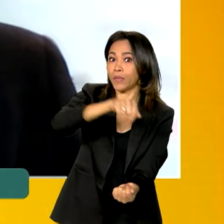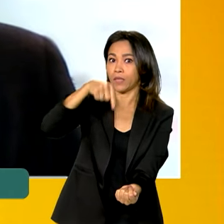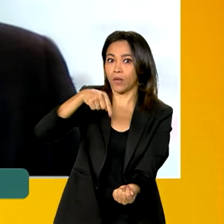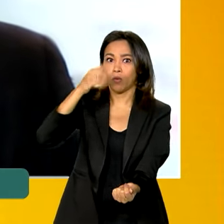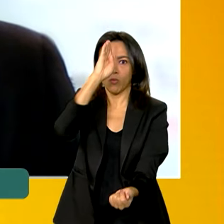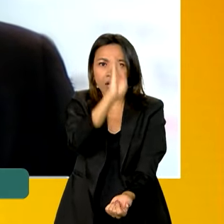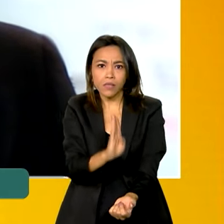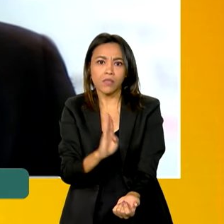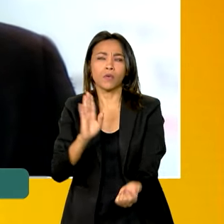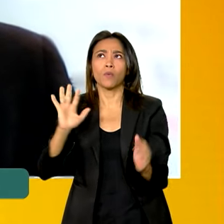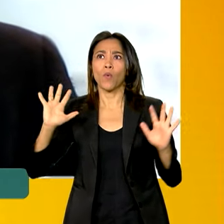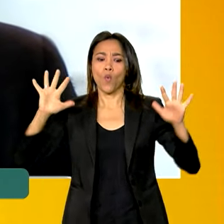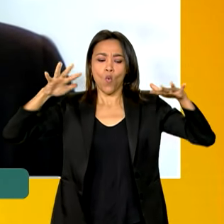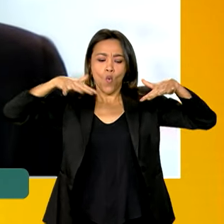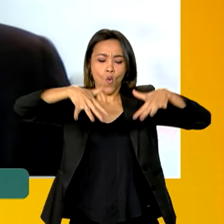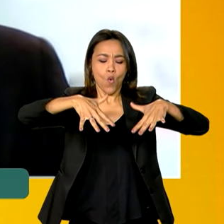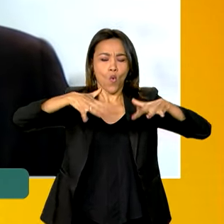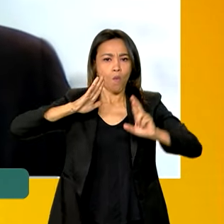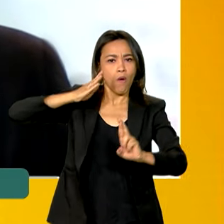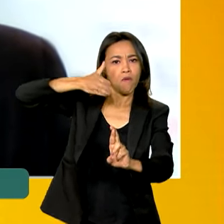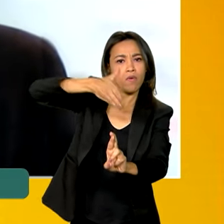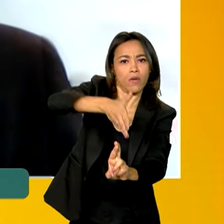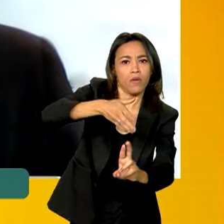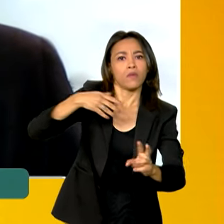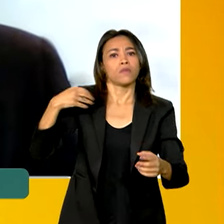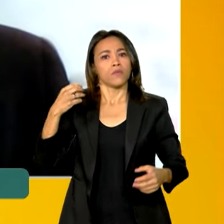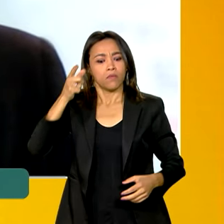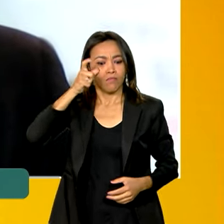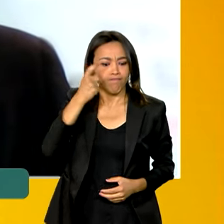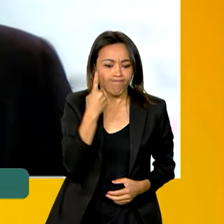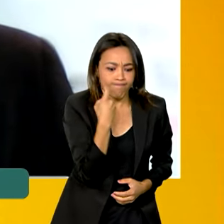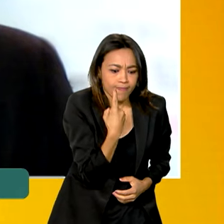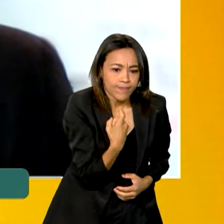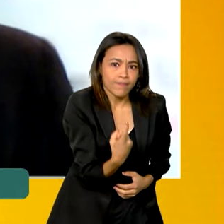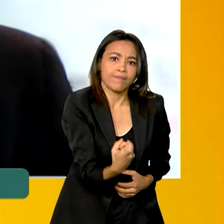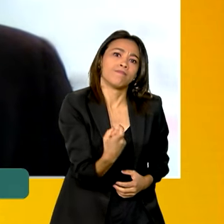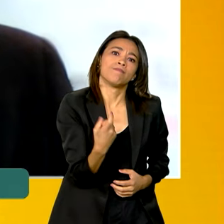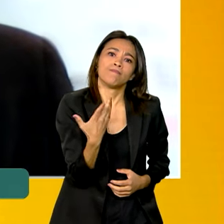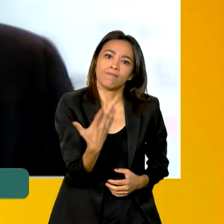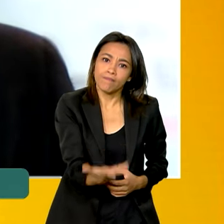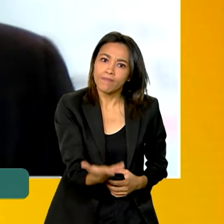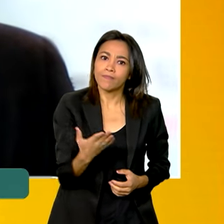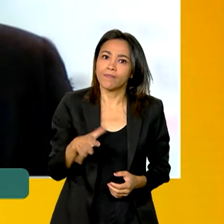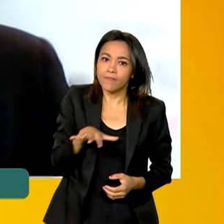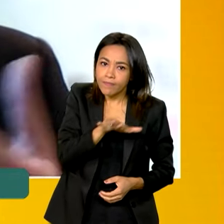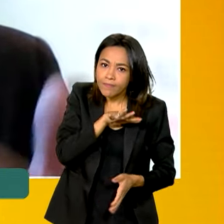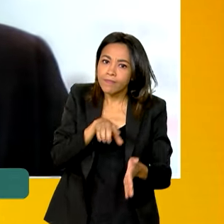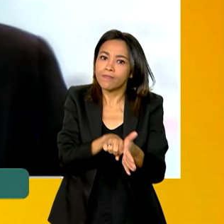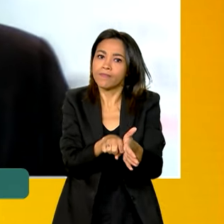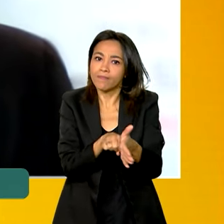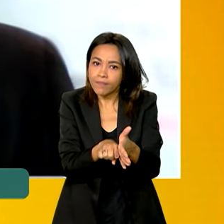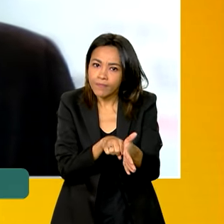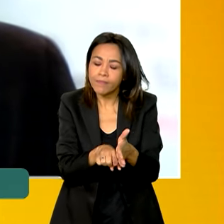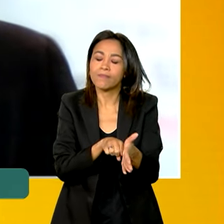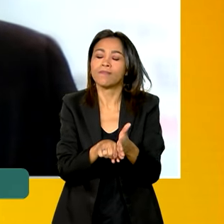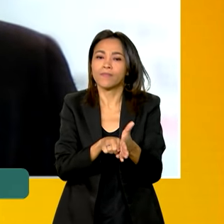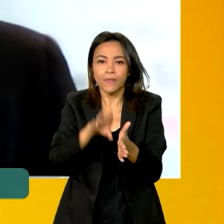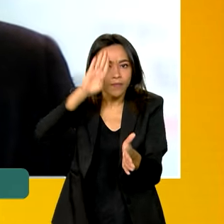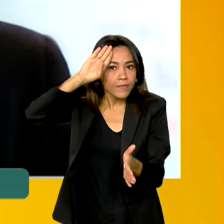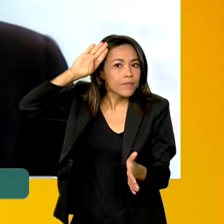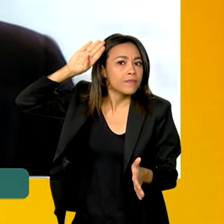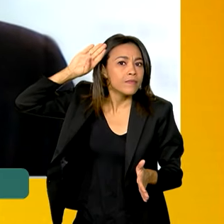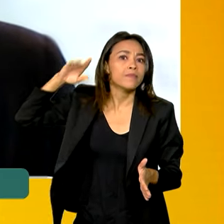patamar, acho que, extremamente competitivo, extremamente interessante do ponto de vista acadêmico e científico, sem mencionar várias outras